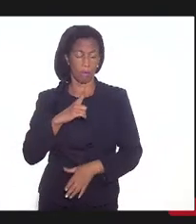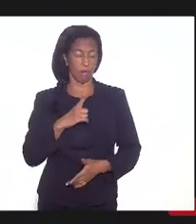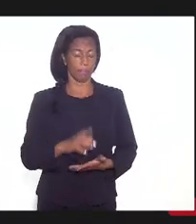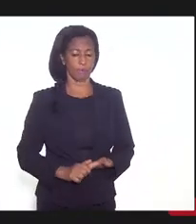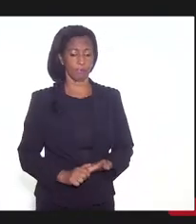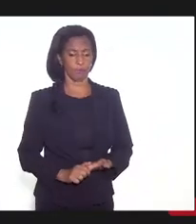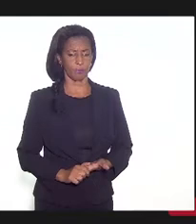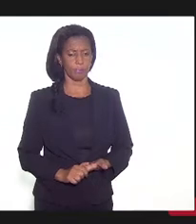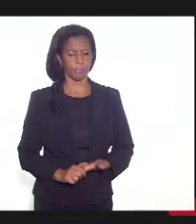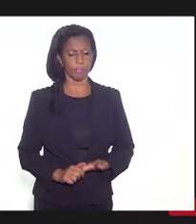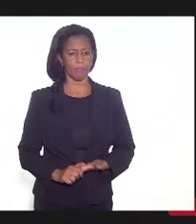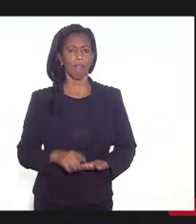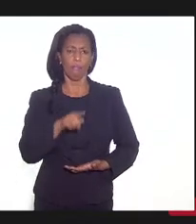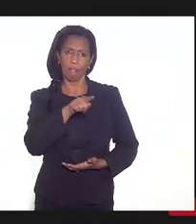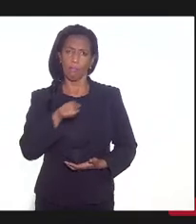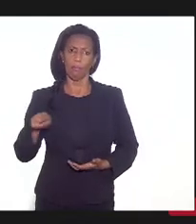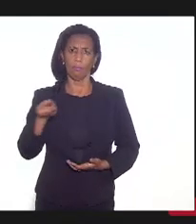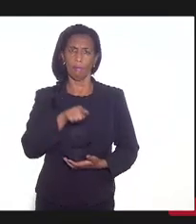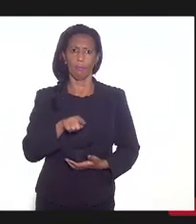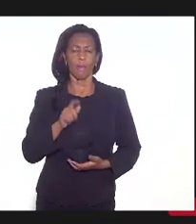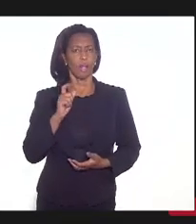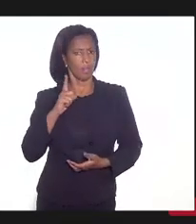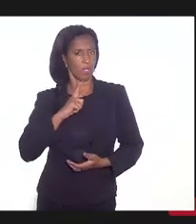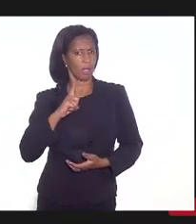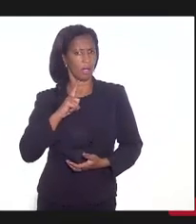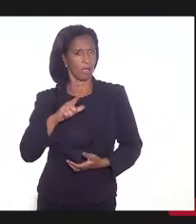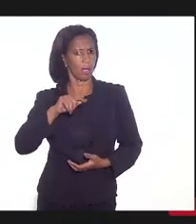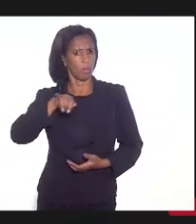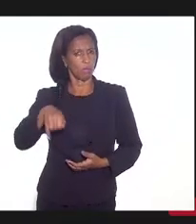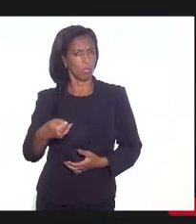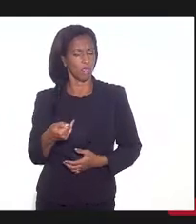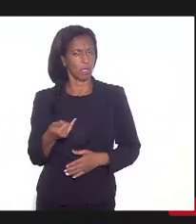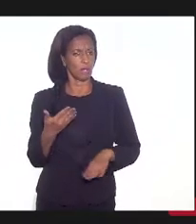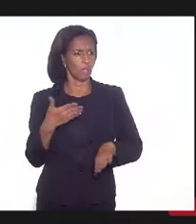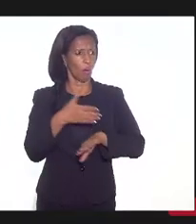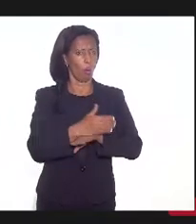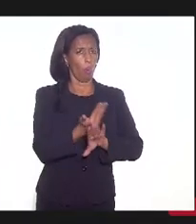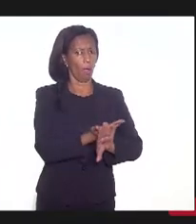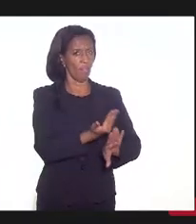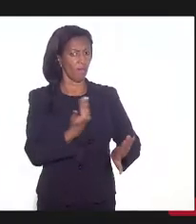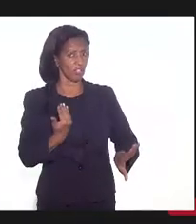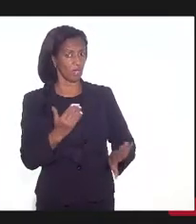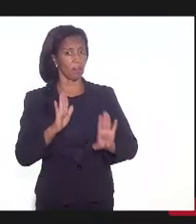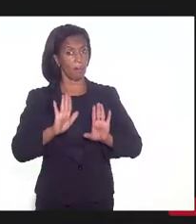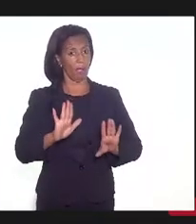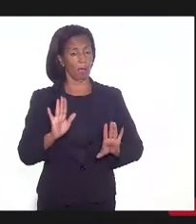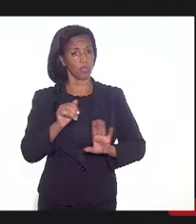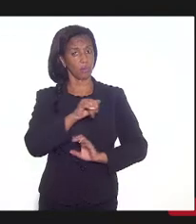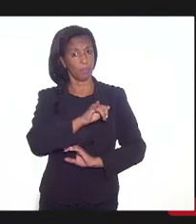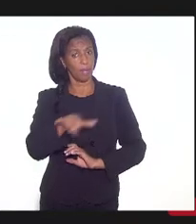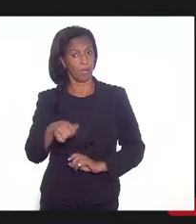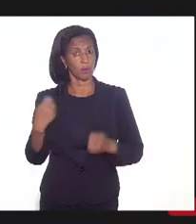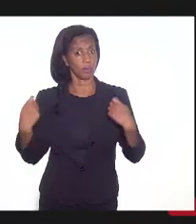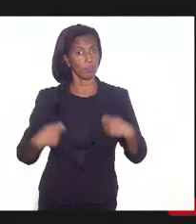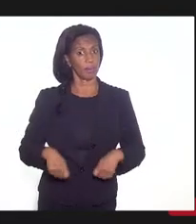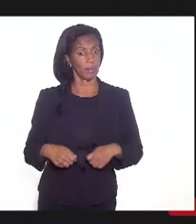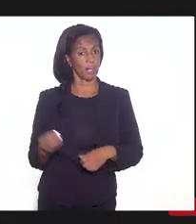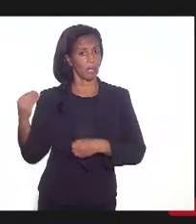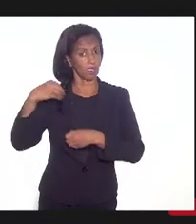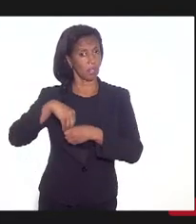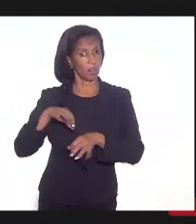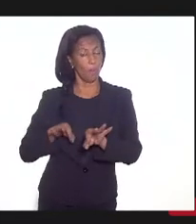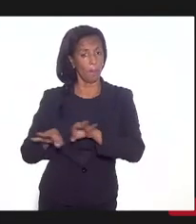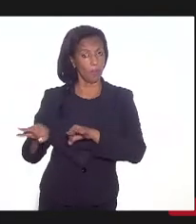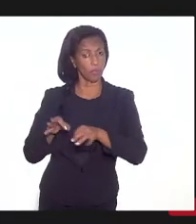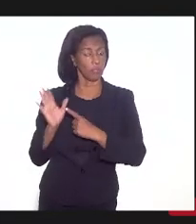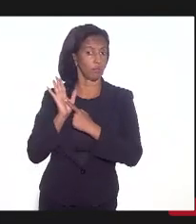Aqui tem possibilidade de serem compensadas ou afastadas, mas para isso precisam estar já no plano que a